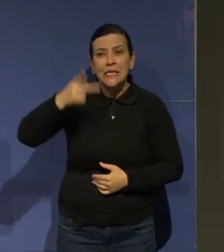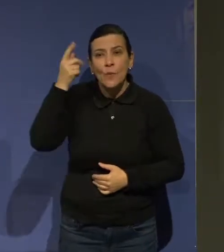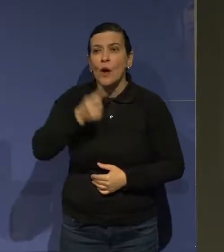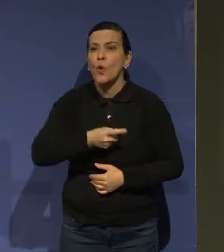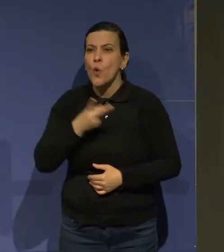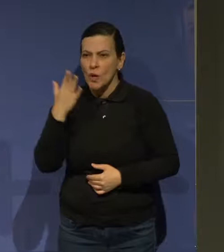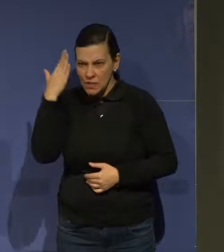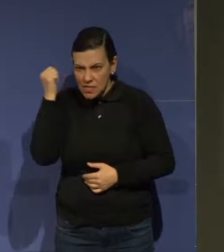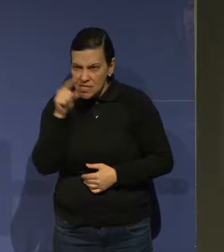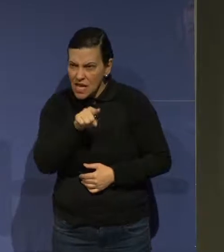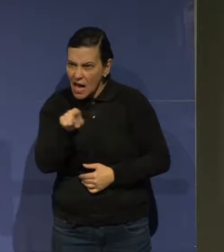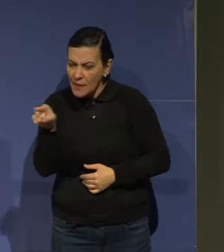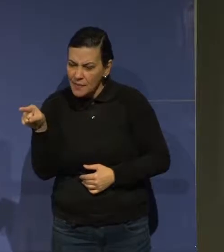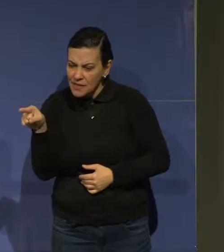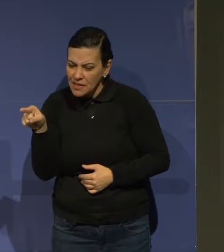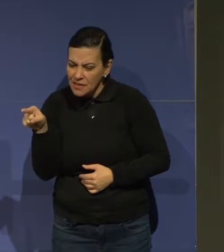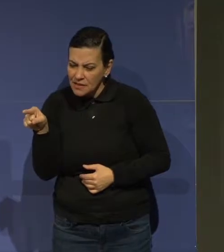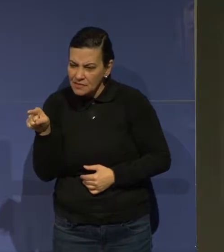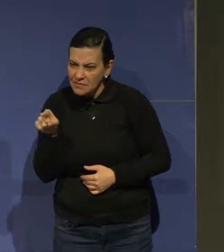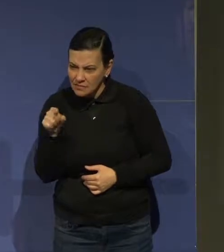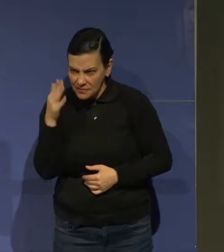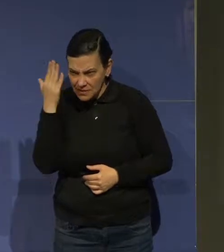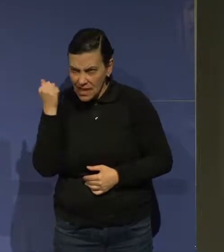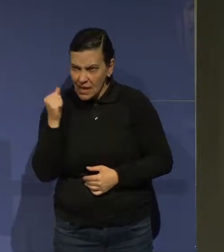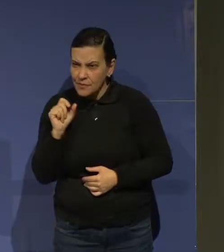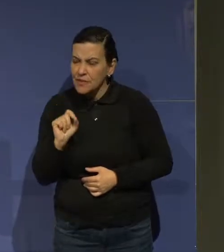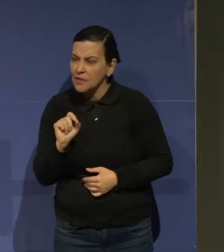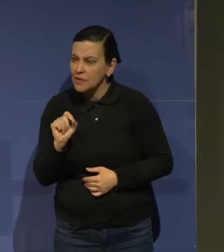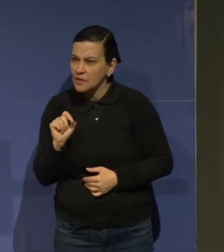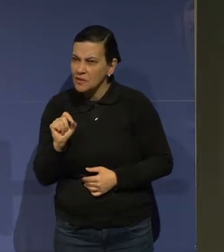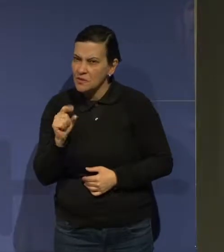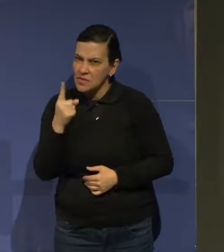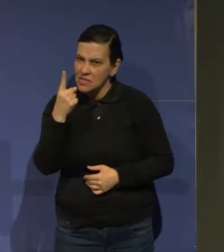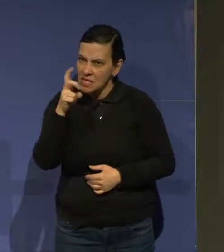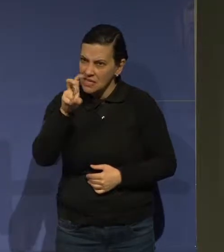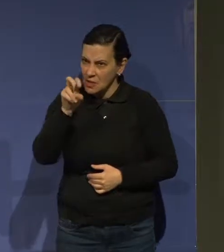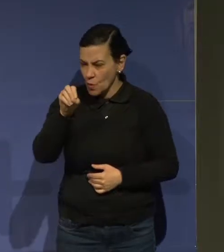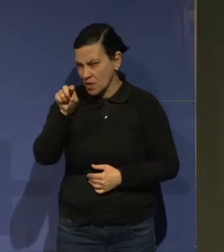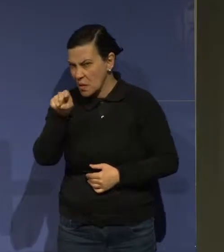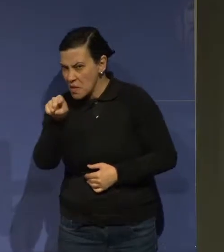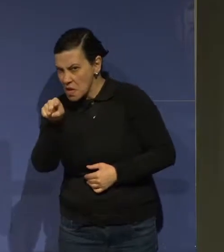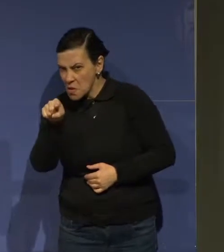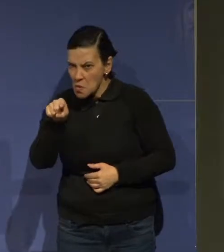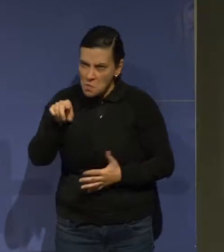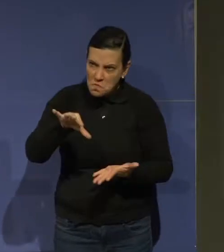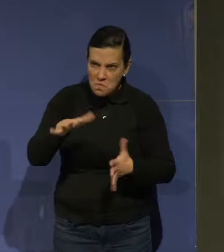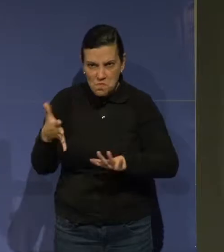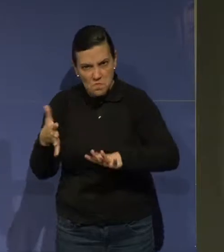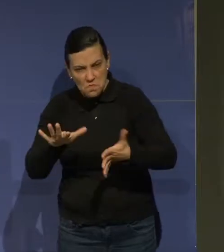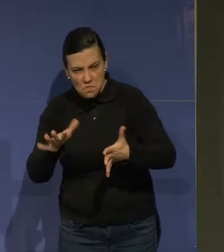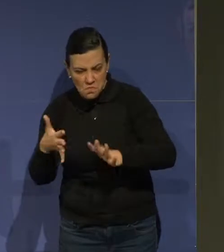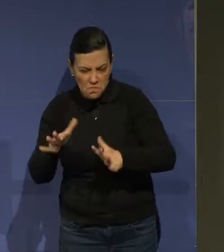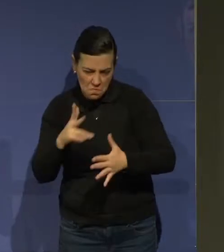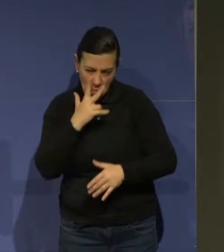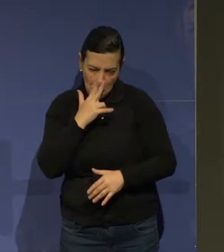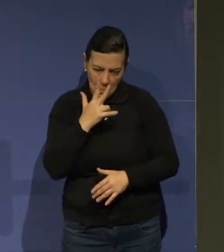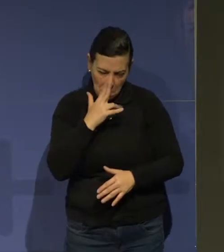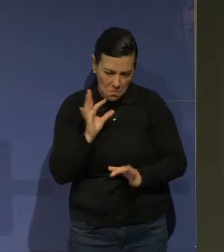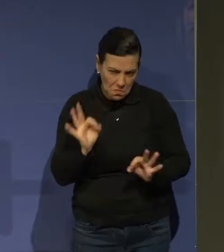lembra do slide que a gente viu lá atrás? Acho que foi 150 mil, não é isso? Algo por aí, não é isso?